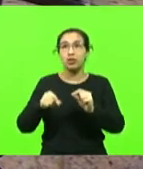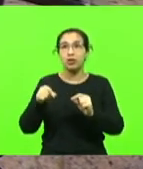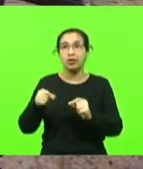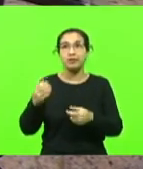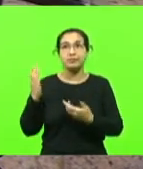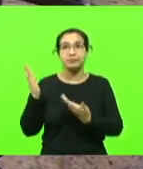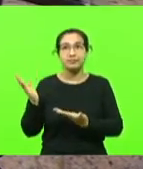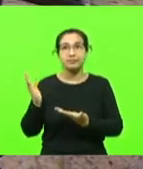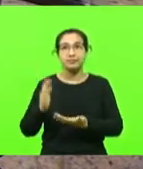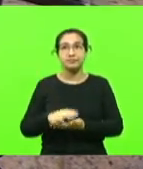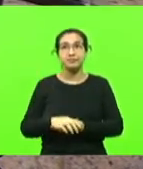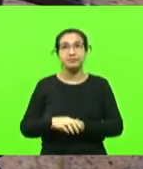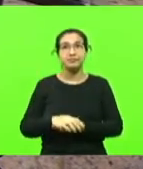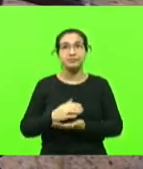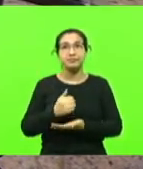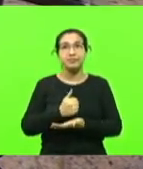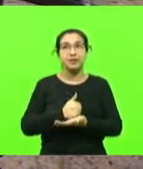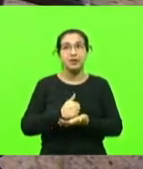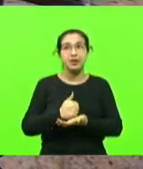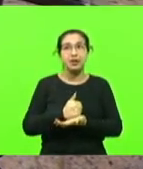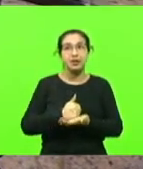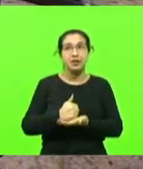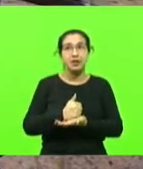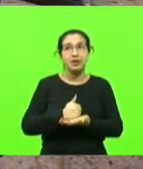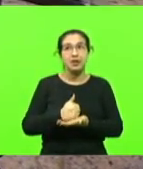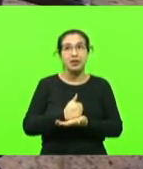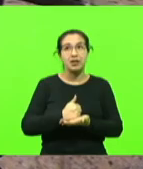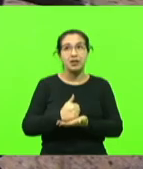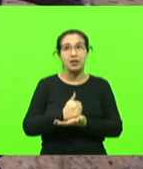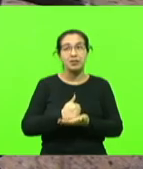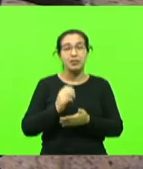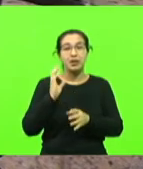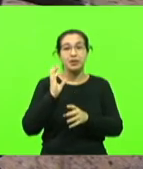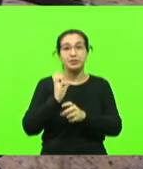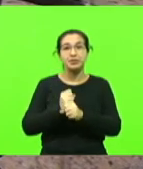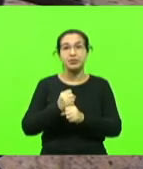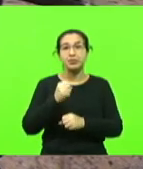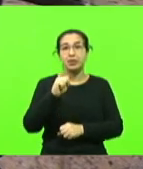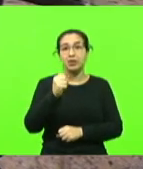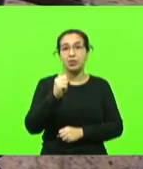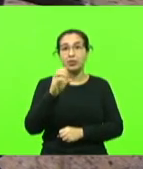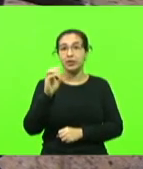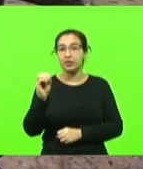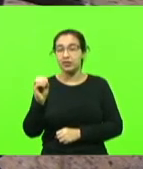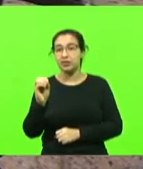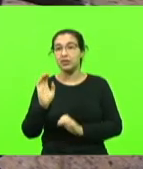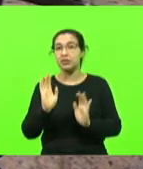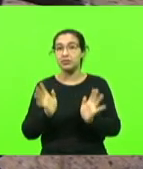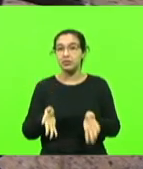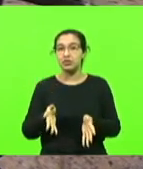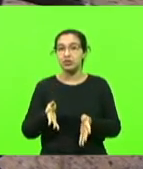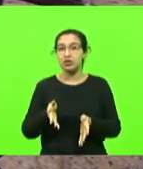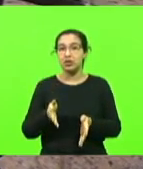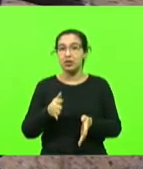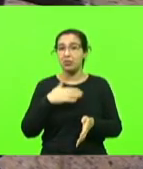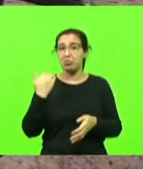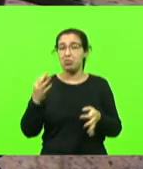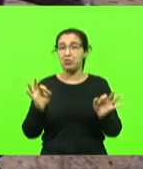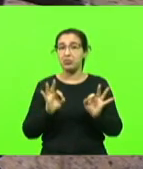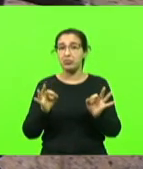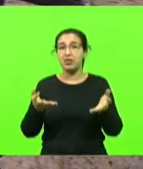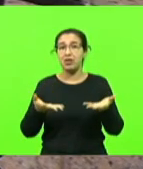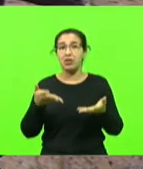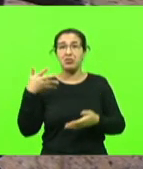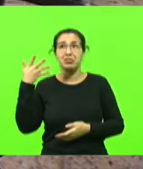por medicamentos que já tem medicamento que vai completar 80 anos que está sendo usado, nunca matou ninguém, aí vem com discurso barato,